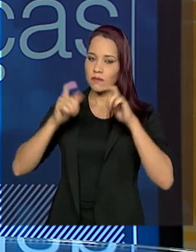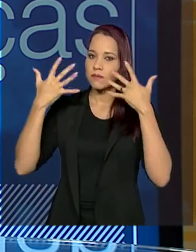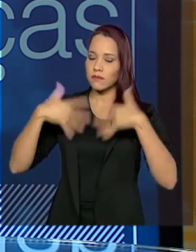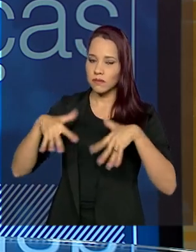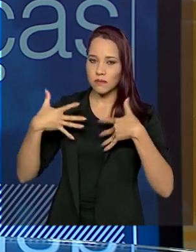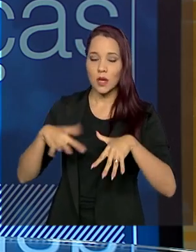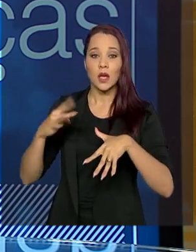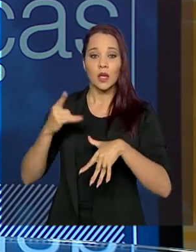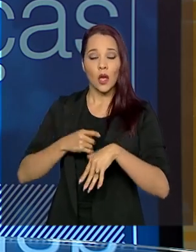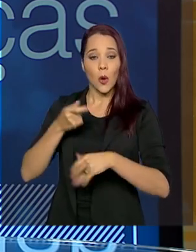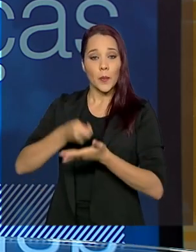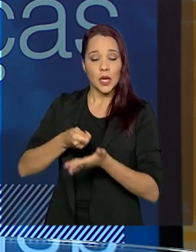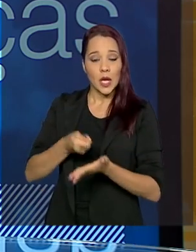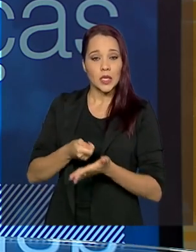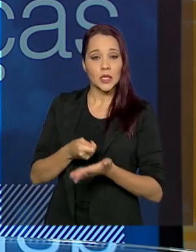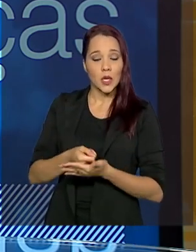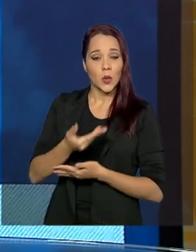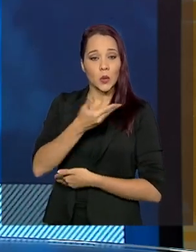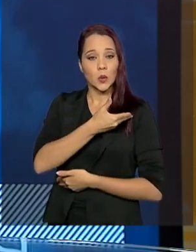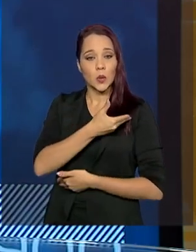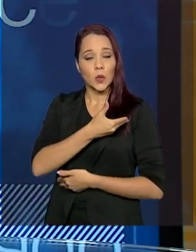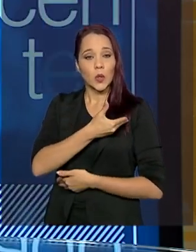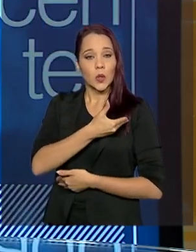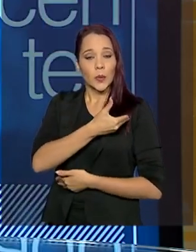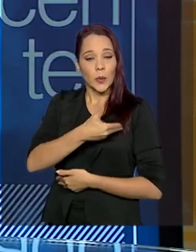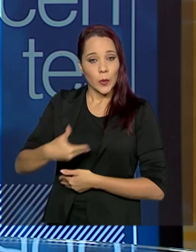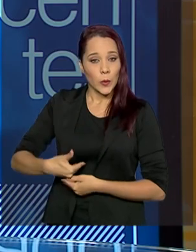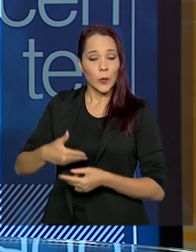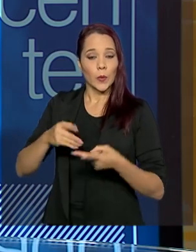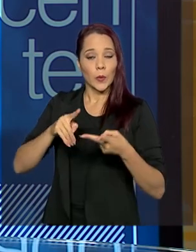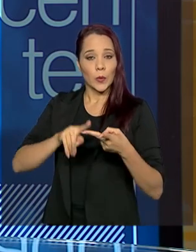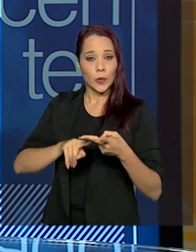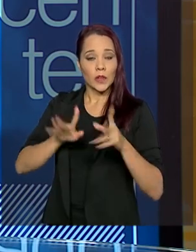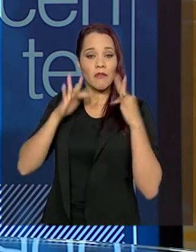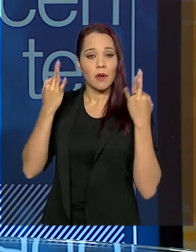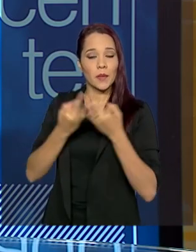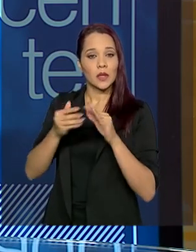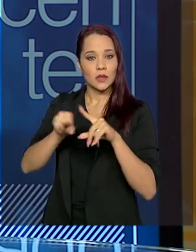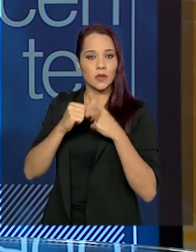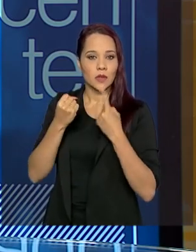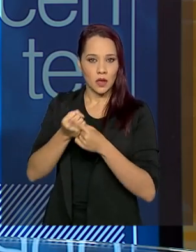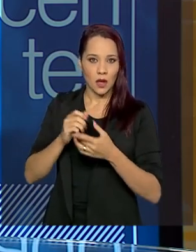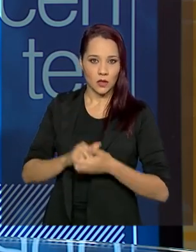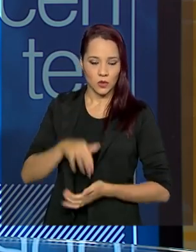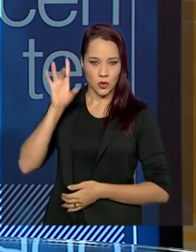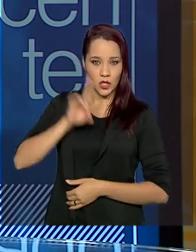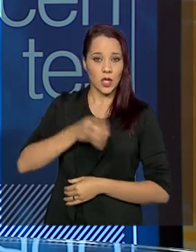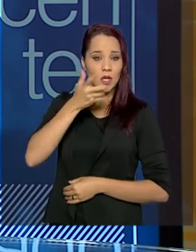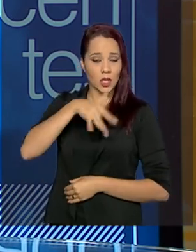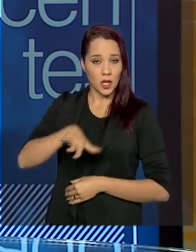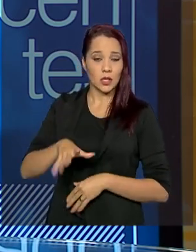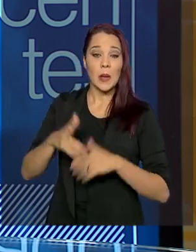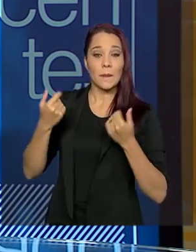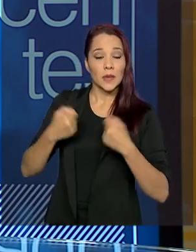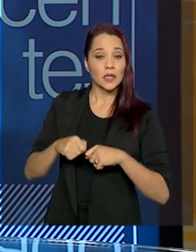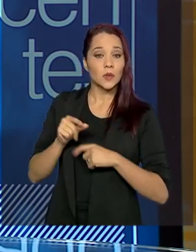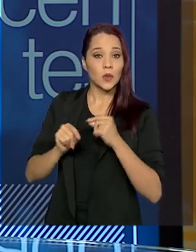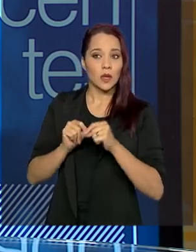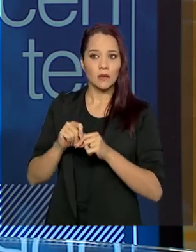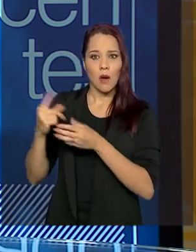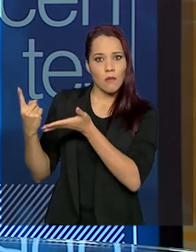dever do poder público, da família e da sociedade. A defesa, a promoção dos direitos da criança e do adolescente. A precisa de um grande